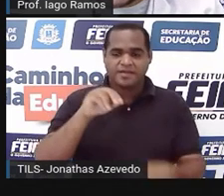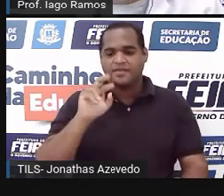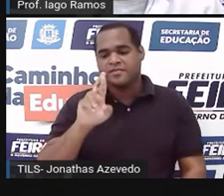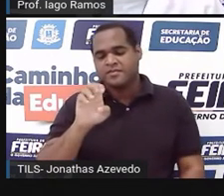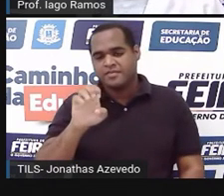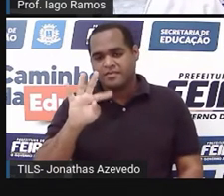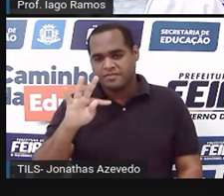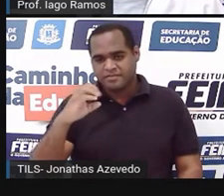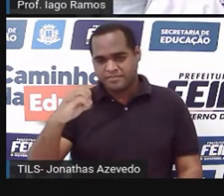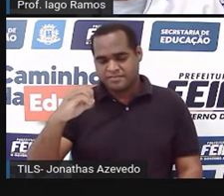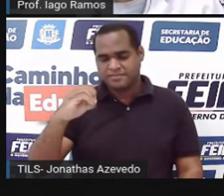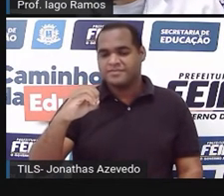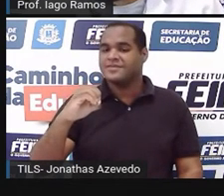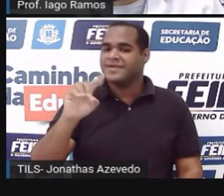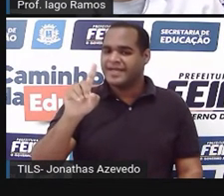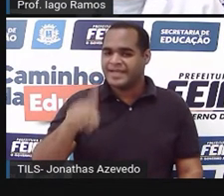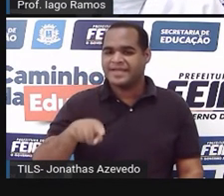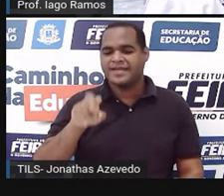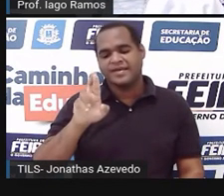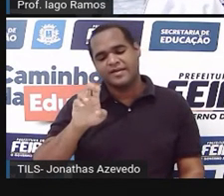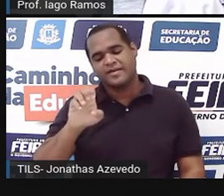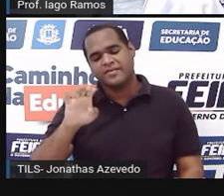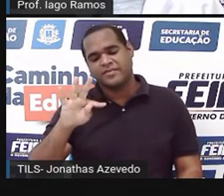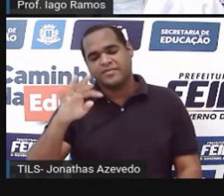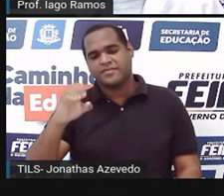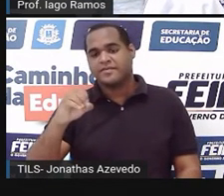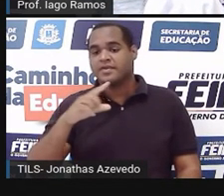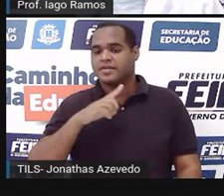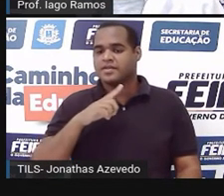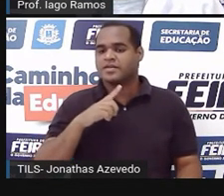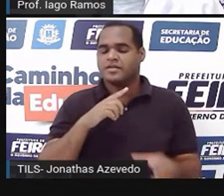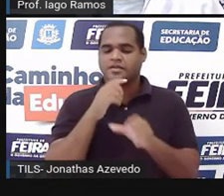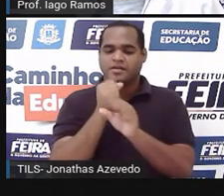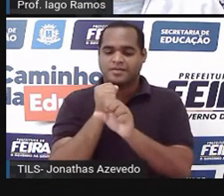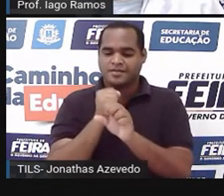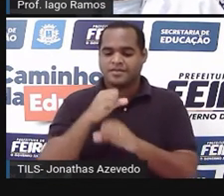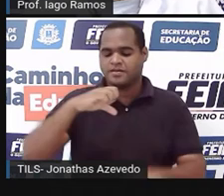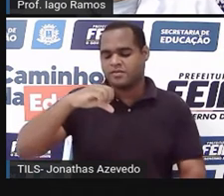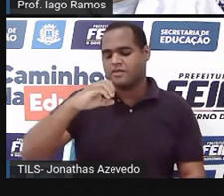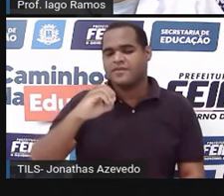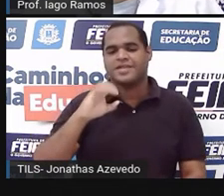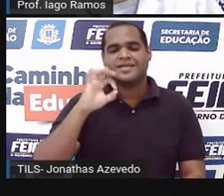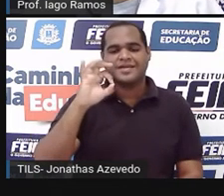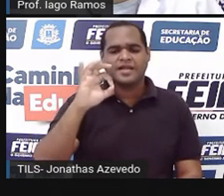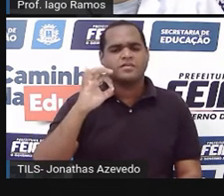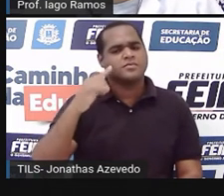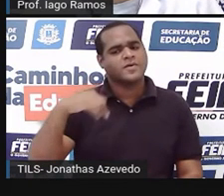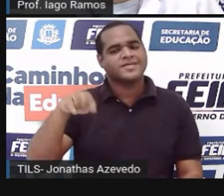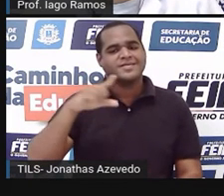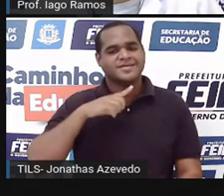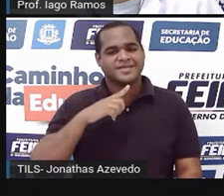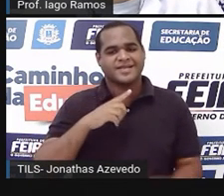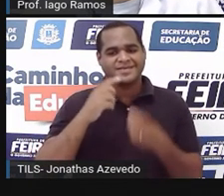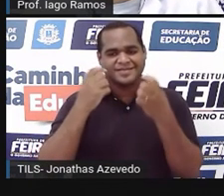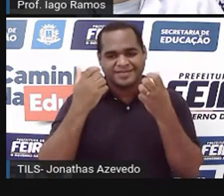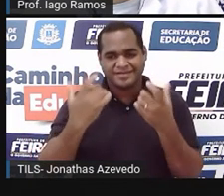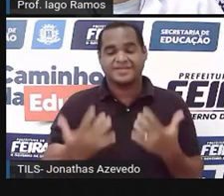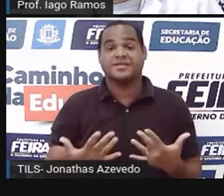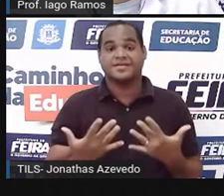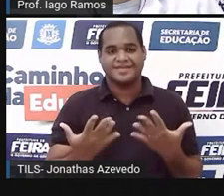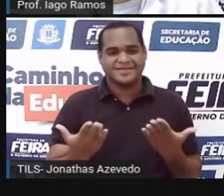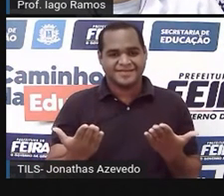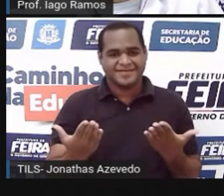e o ângulo reto é aquele que tem medida de 90 graus, eu vou apontar ele aqui, olha só,